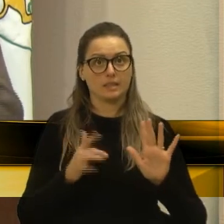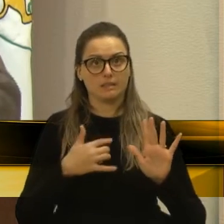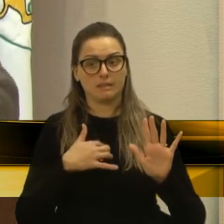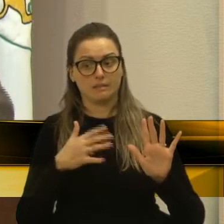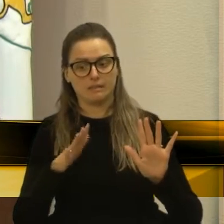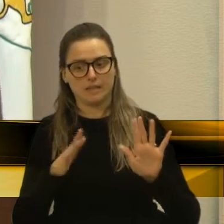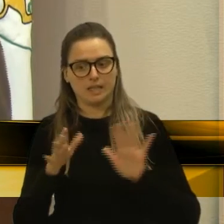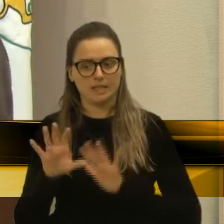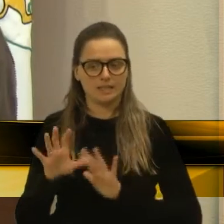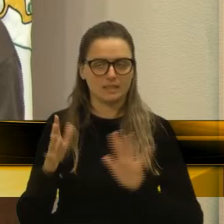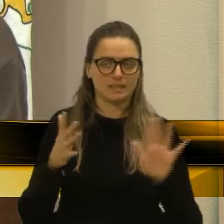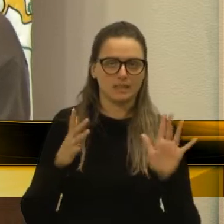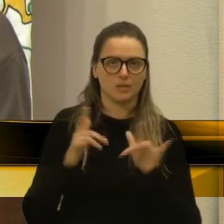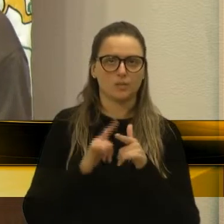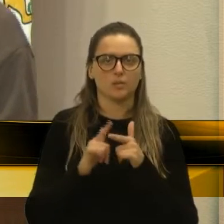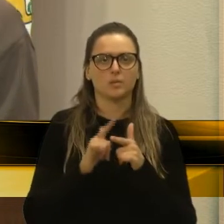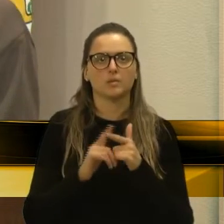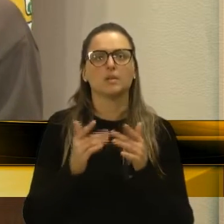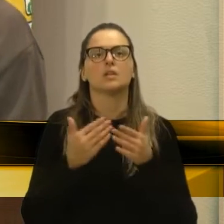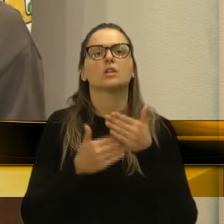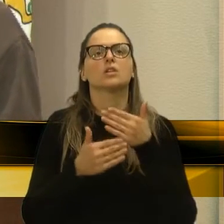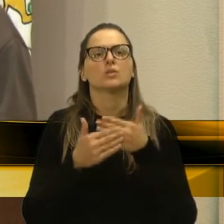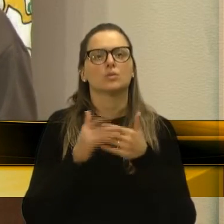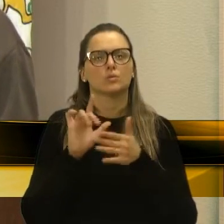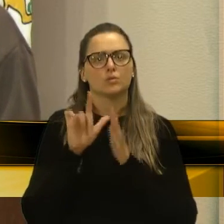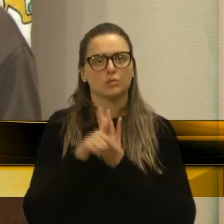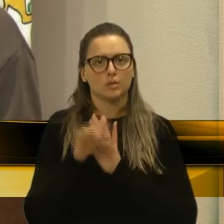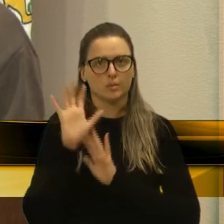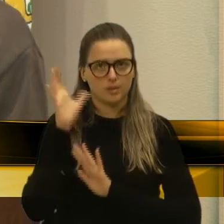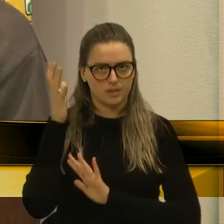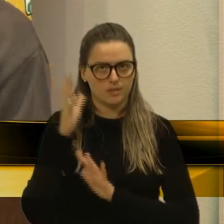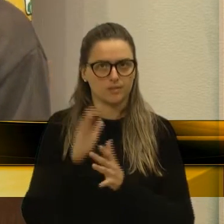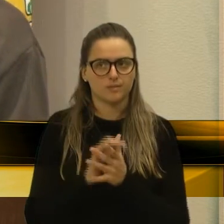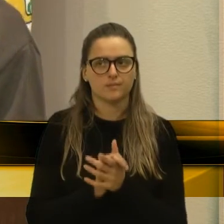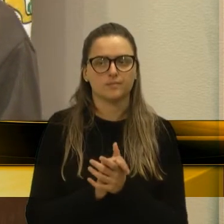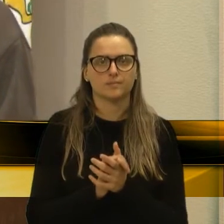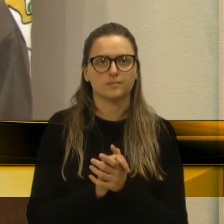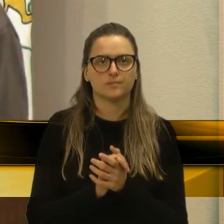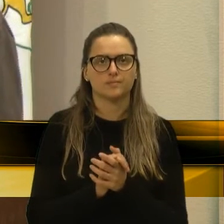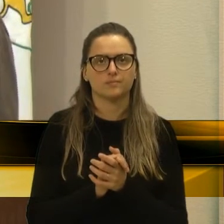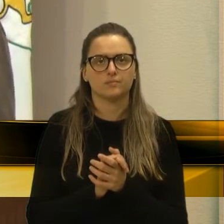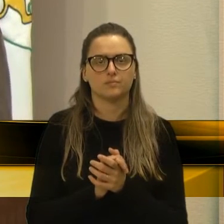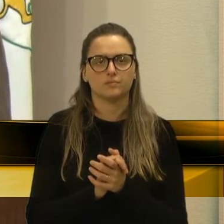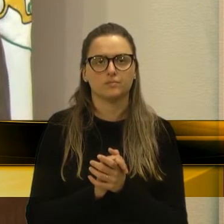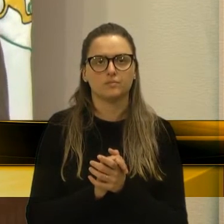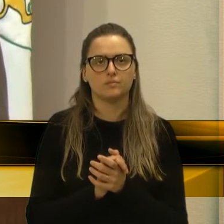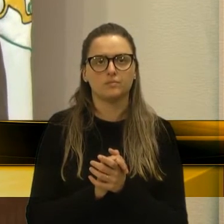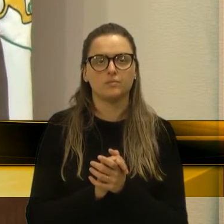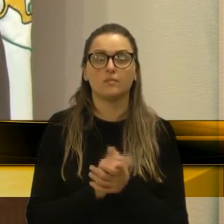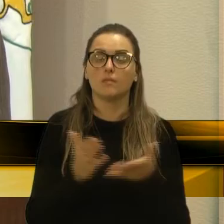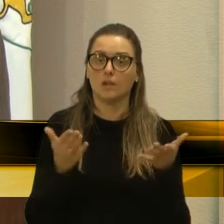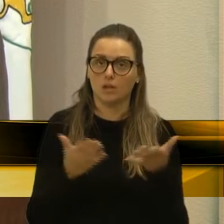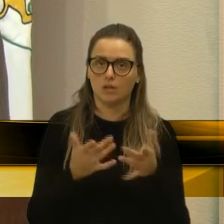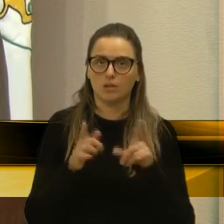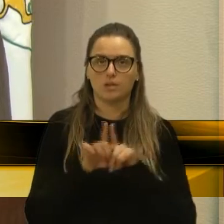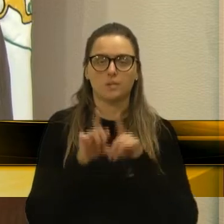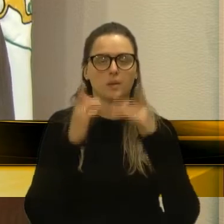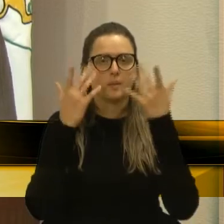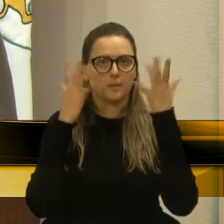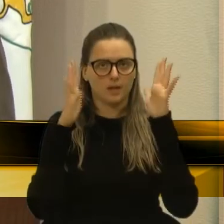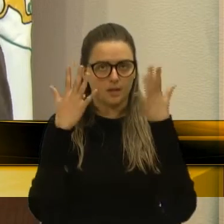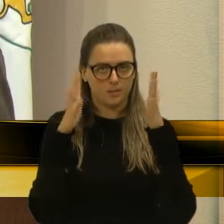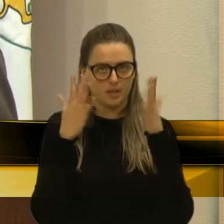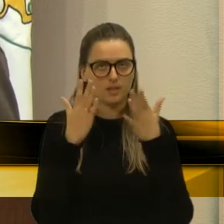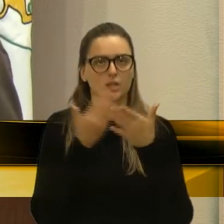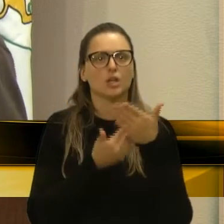assim, sabe que vou ficar assado, não, mas tudo vai ser resolvido, e, e, desde já, parabenizar o trabalho, que faz